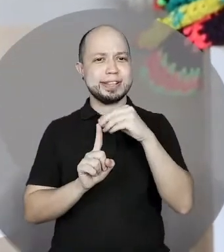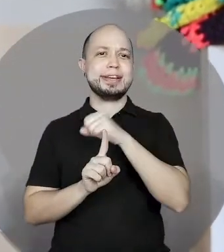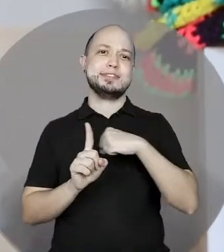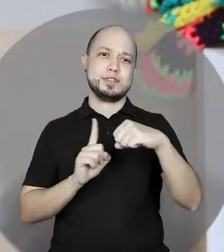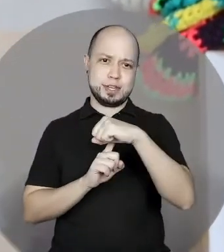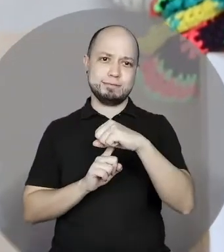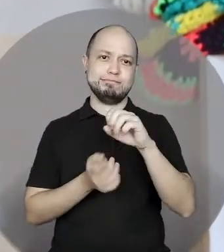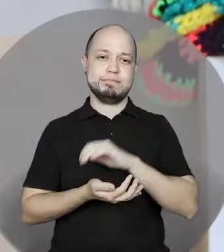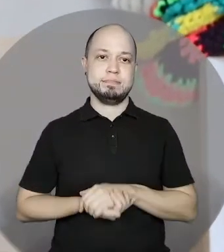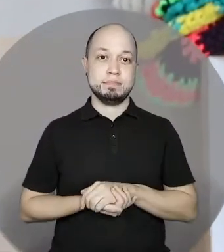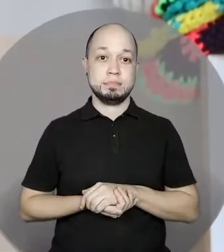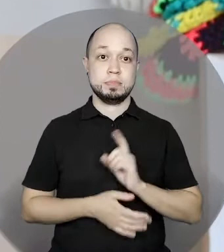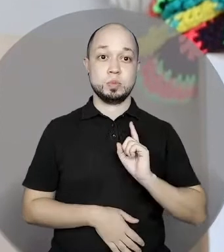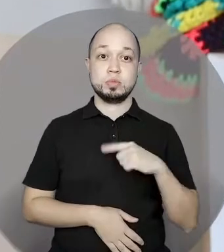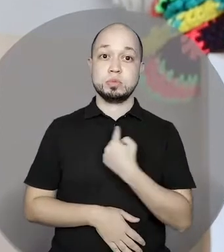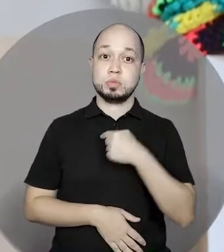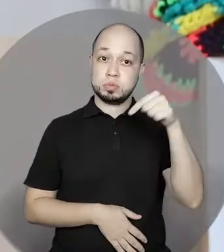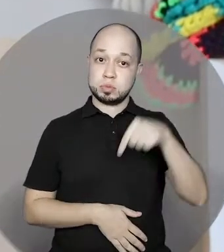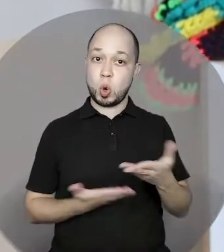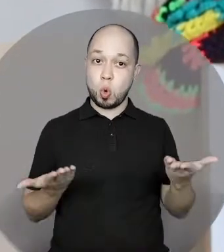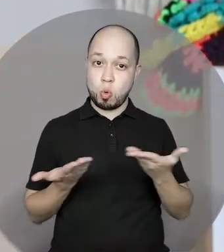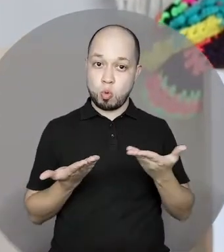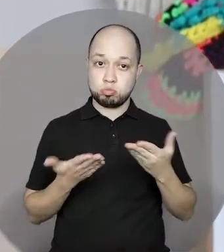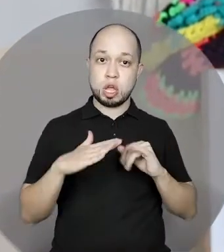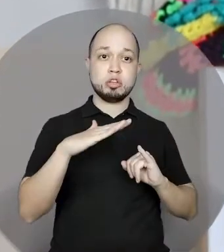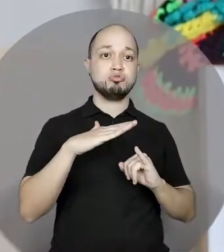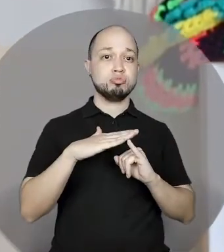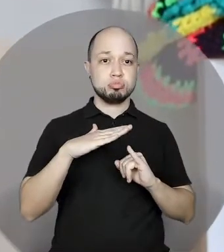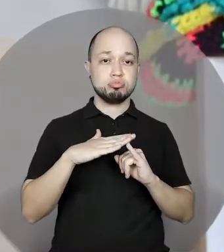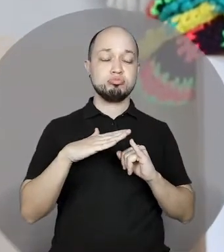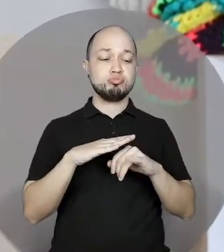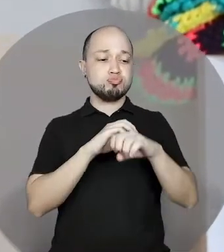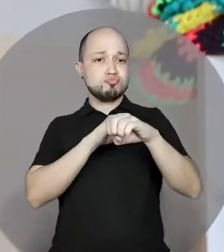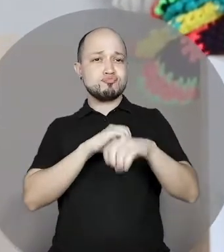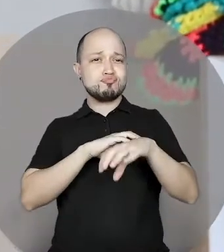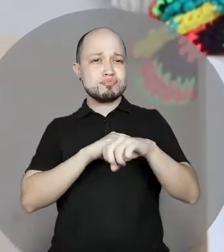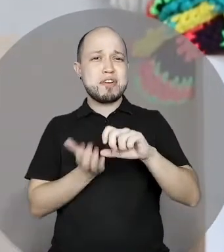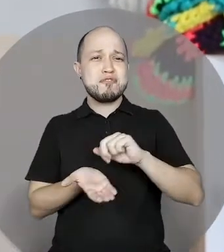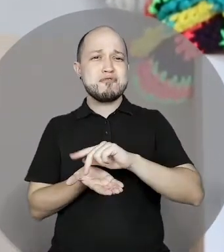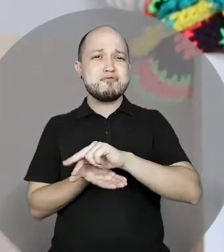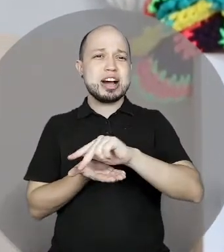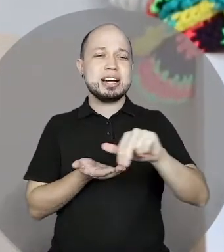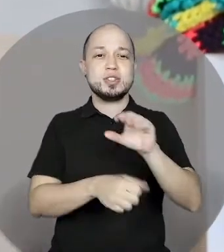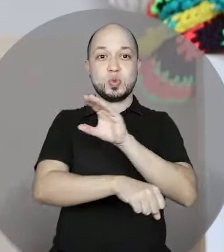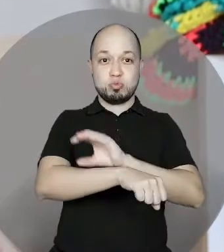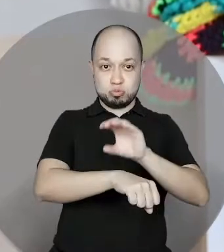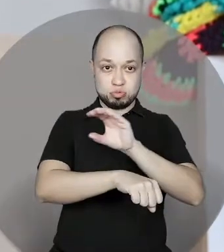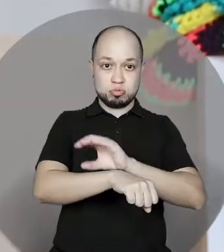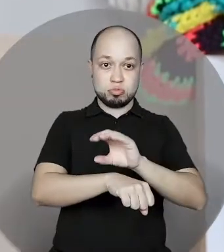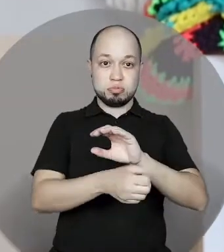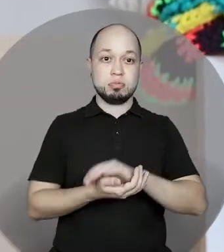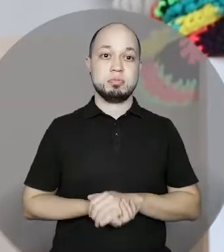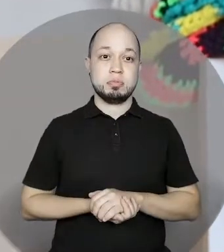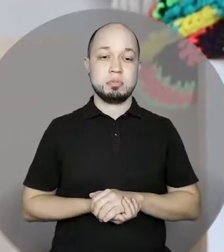E nós aqui hoje, na instituição, a gente está ministrando diversos cursos, diversas